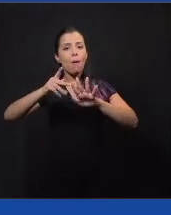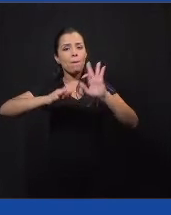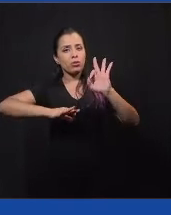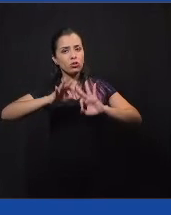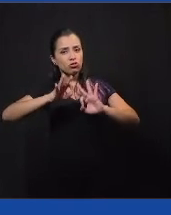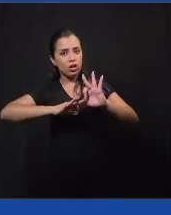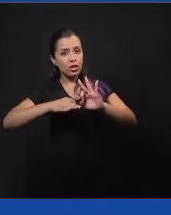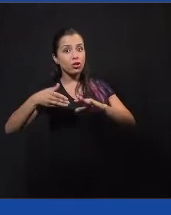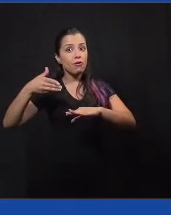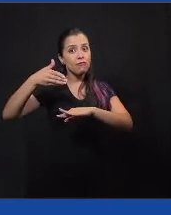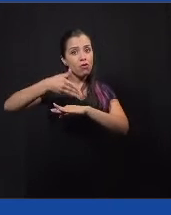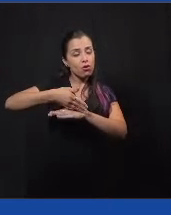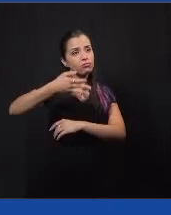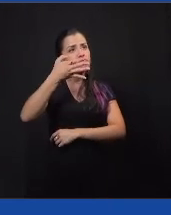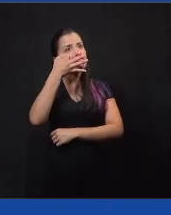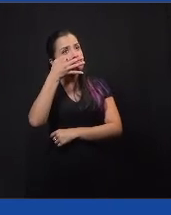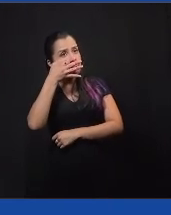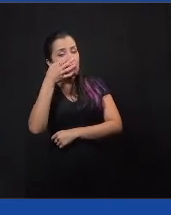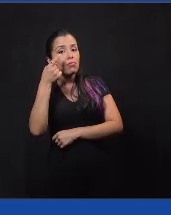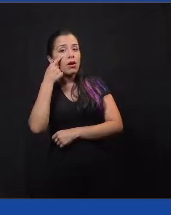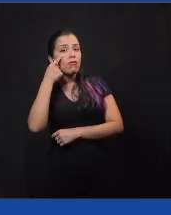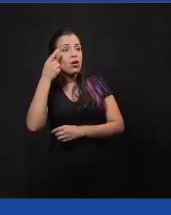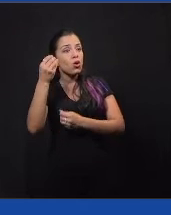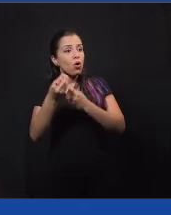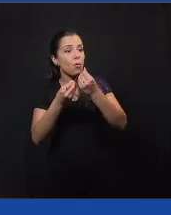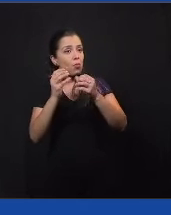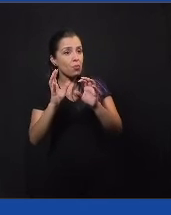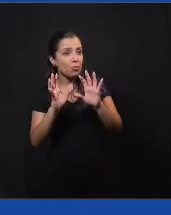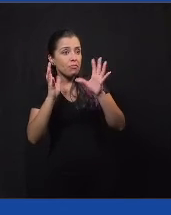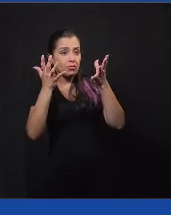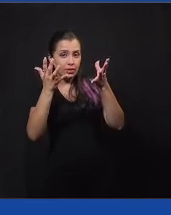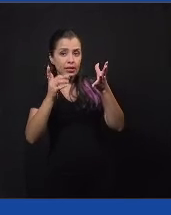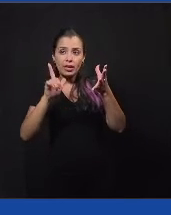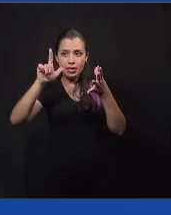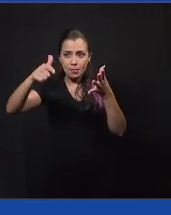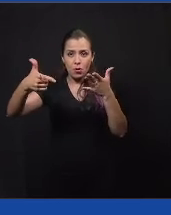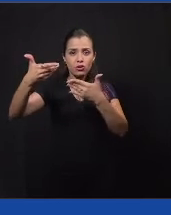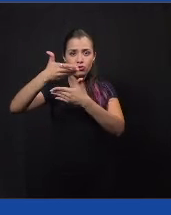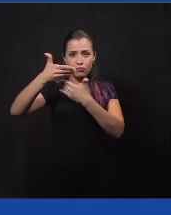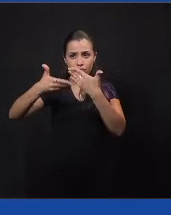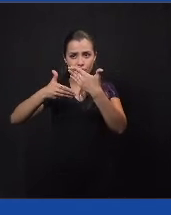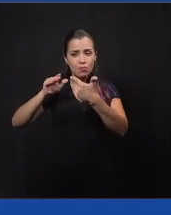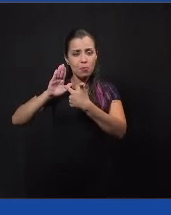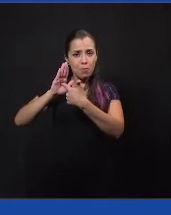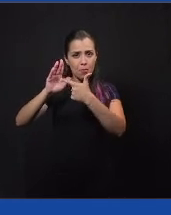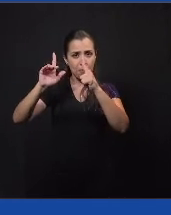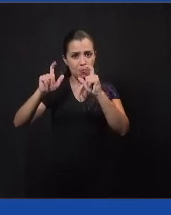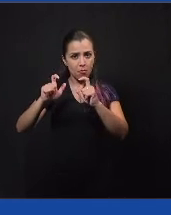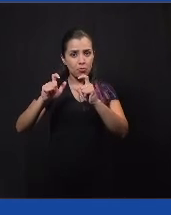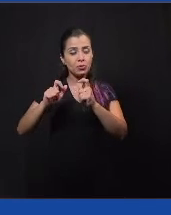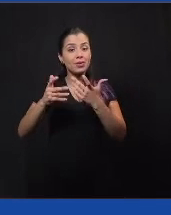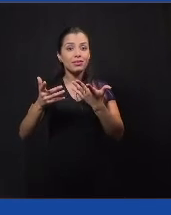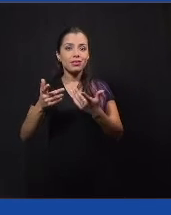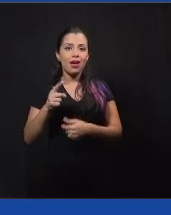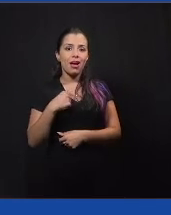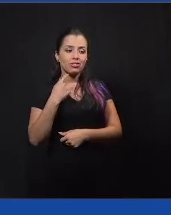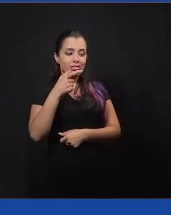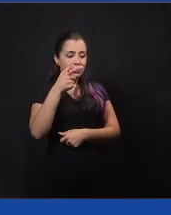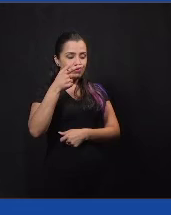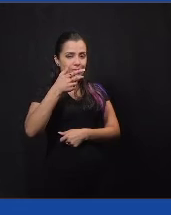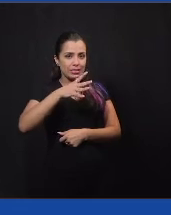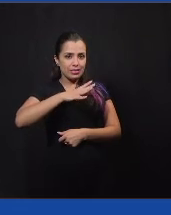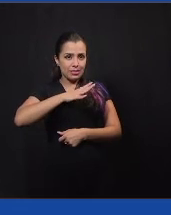marcaram presença, né, no evento de lançamento, vou mostrar uma foto logo em seguida, então, assim, a gente que estava chegando de uma cidade diferente,